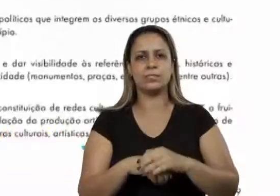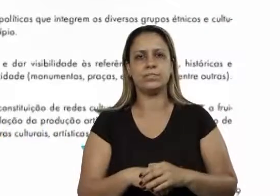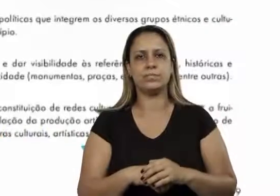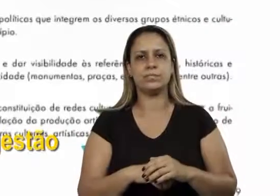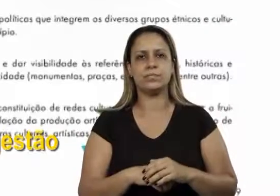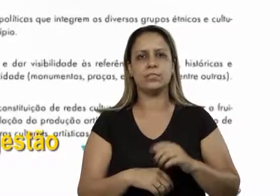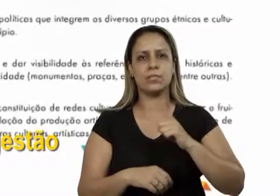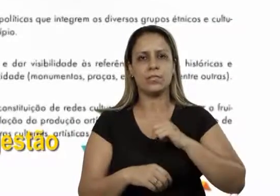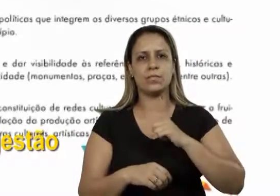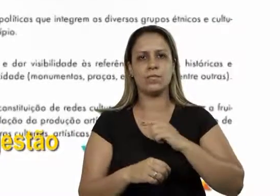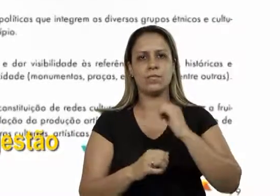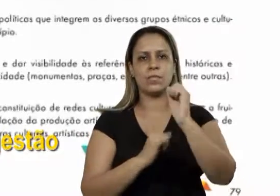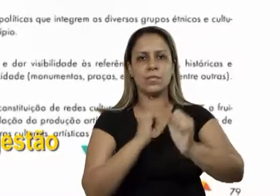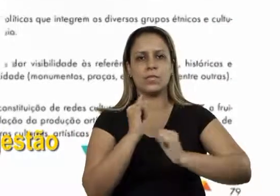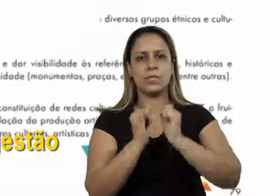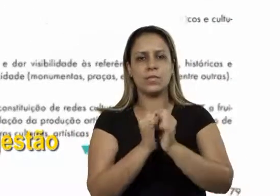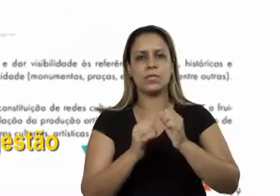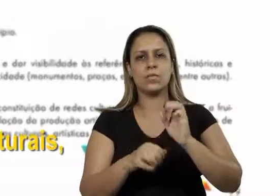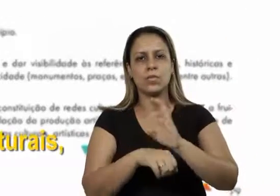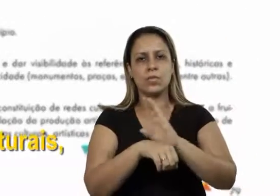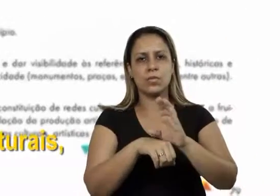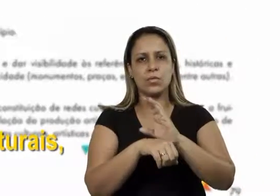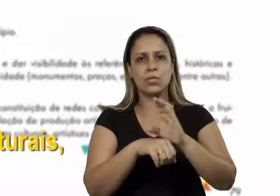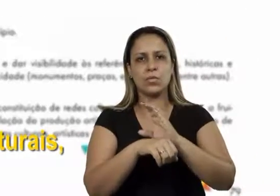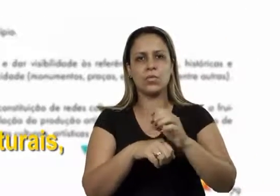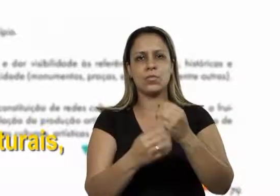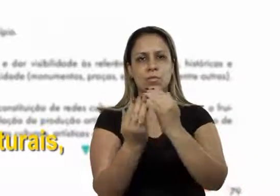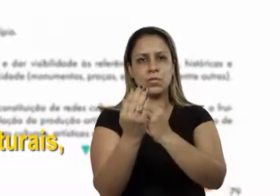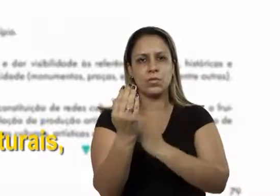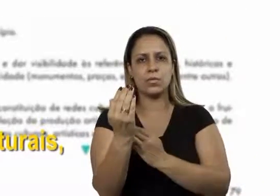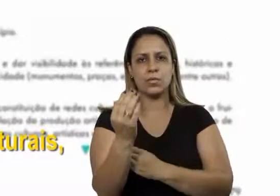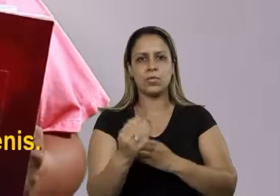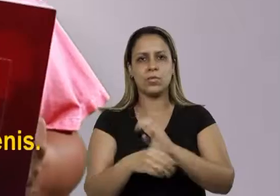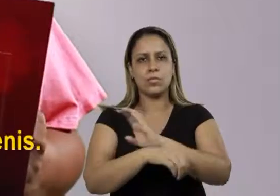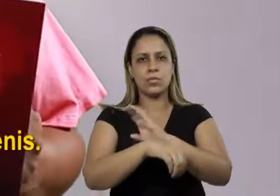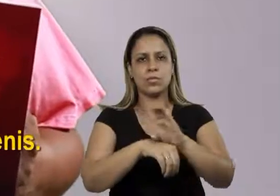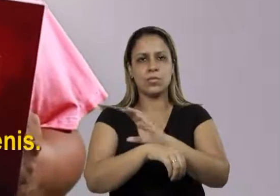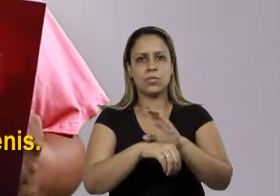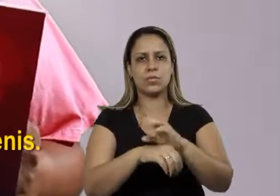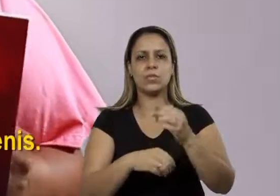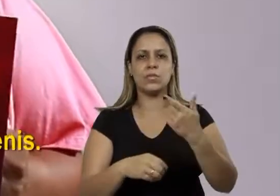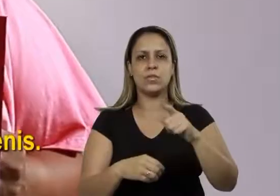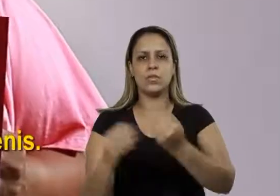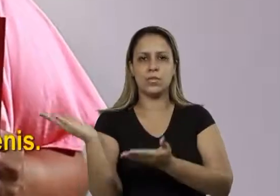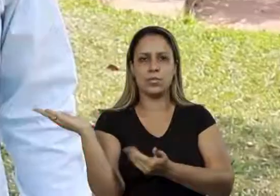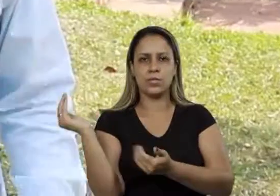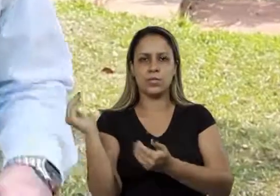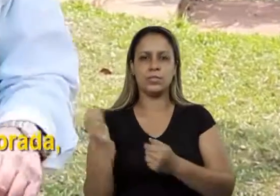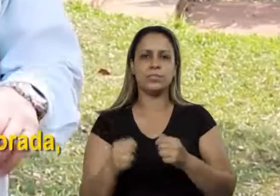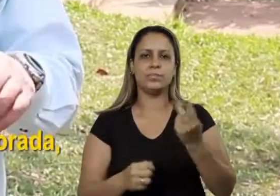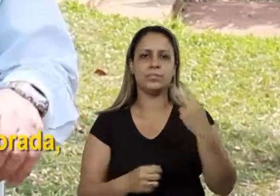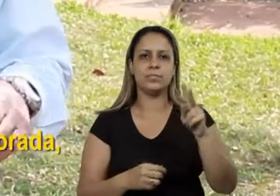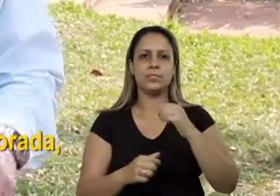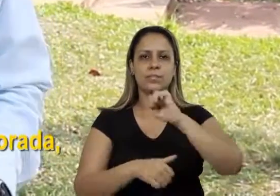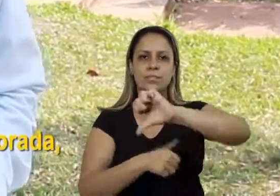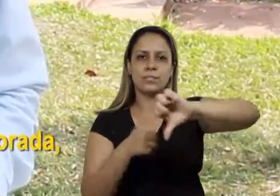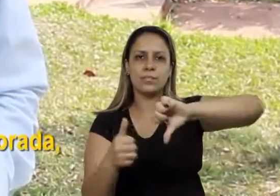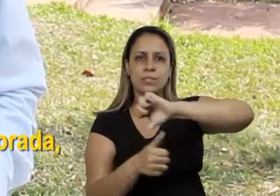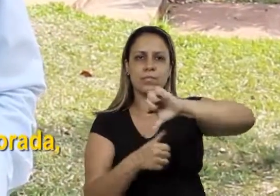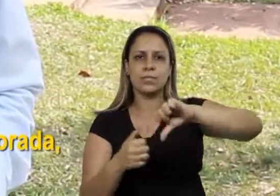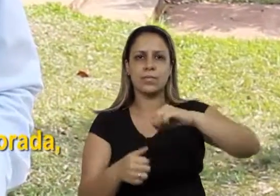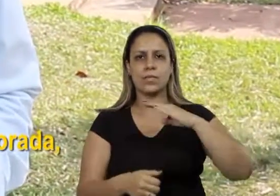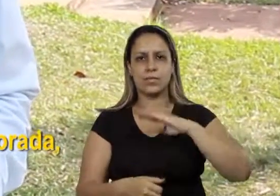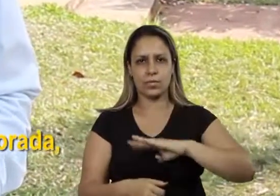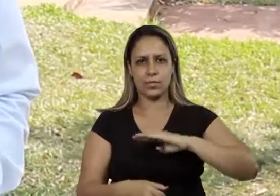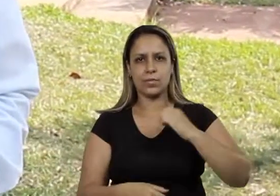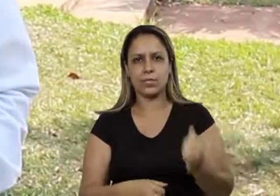multimídia. E vai promover cursos de gestão e elaboração de projetos culturais voltados para grupos juvenis. Para transformar